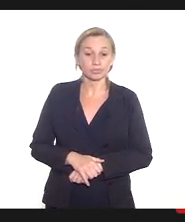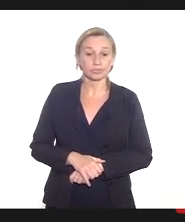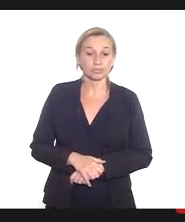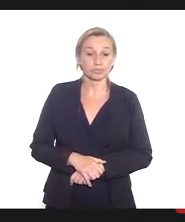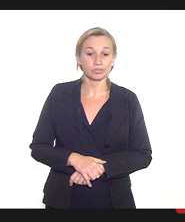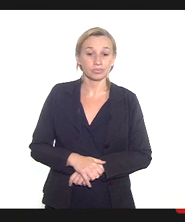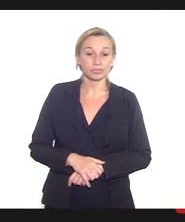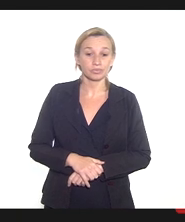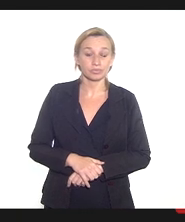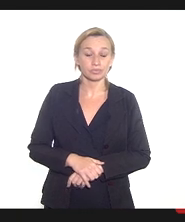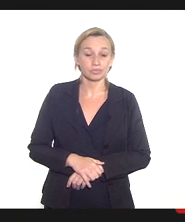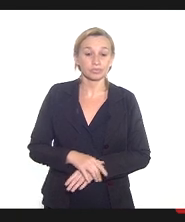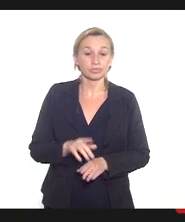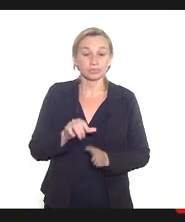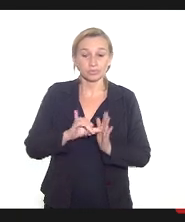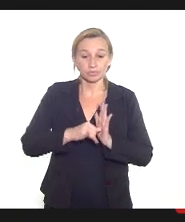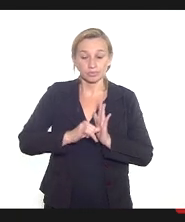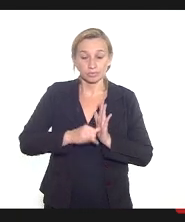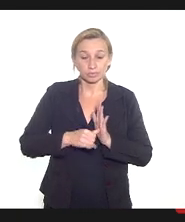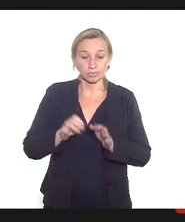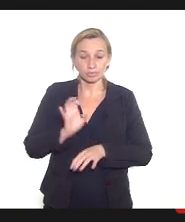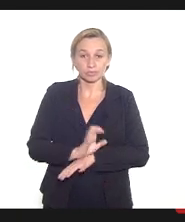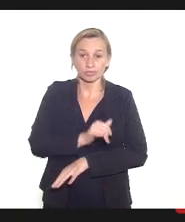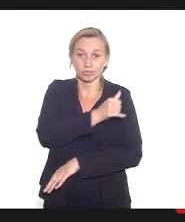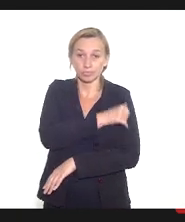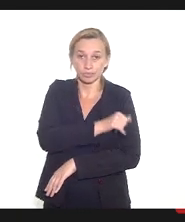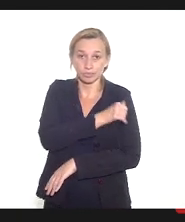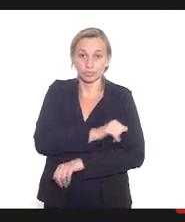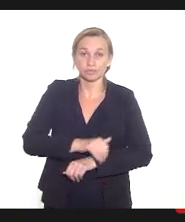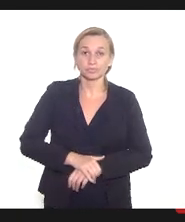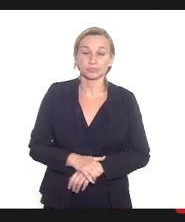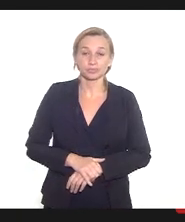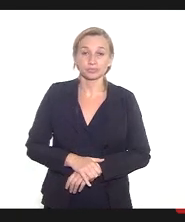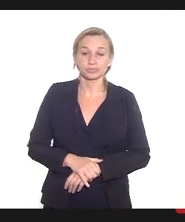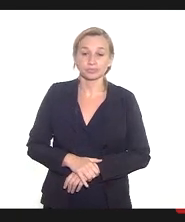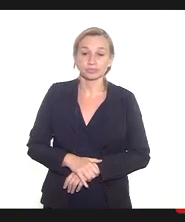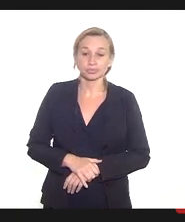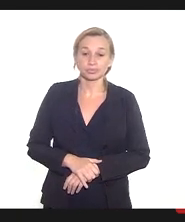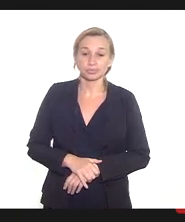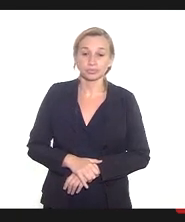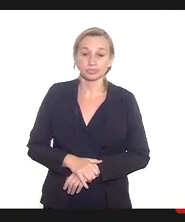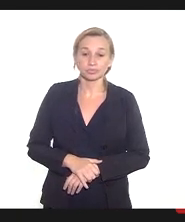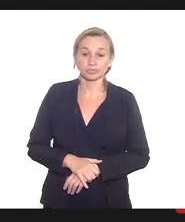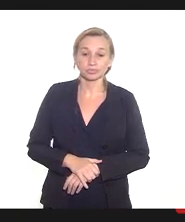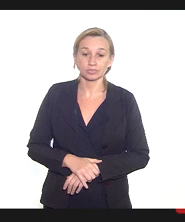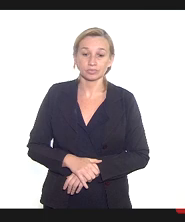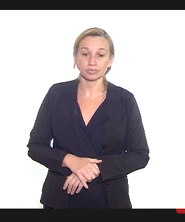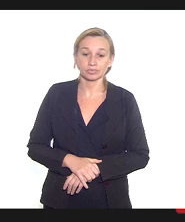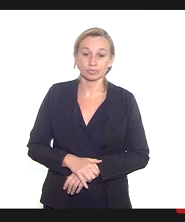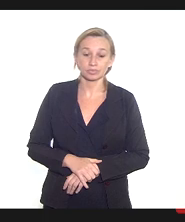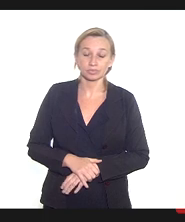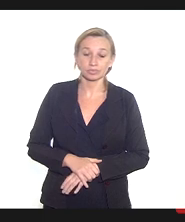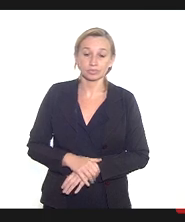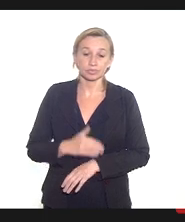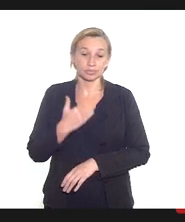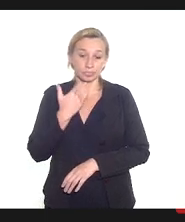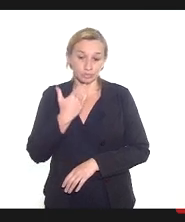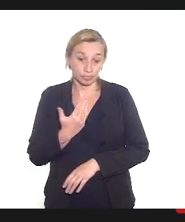publicação no diário oficial do estado do Rio de Janeiro uma nota técnica ou um parecer